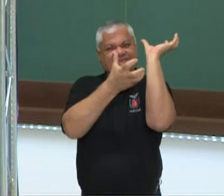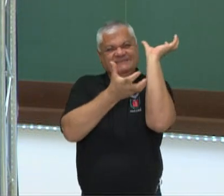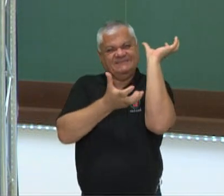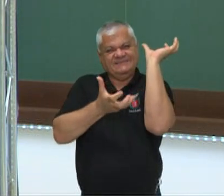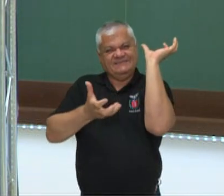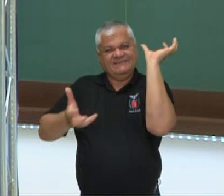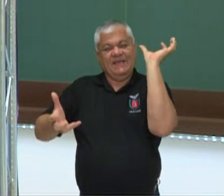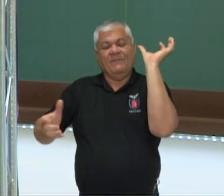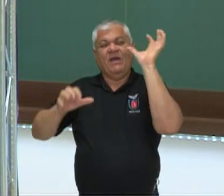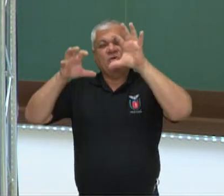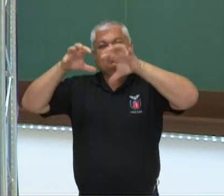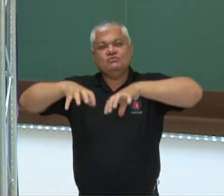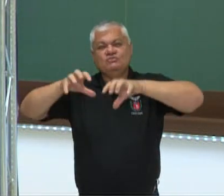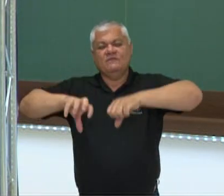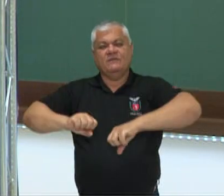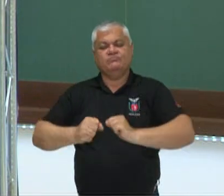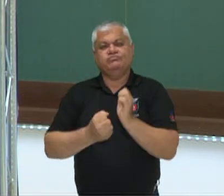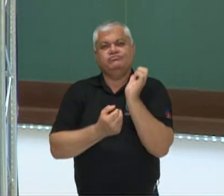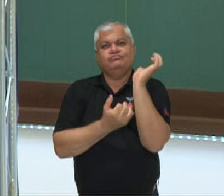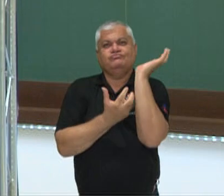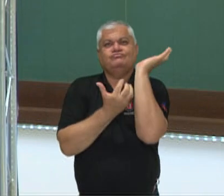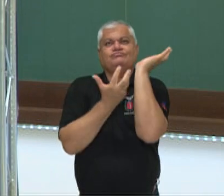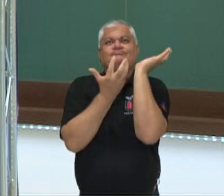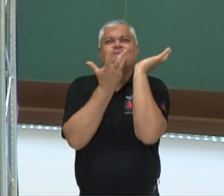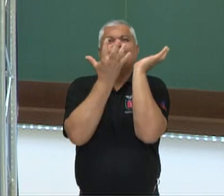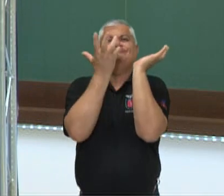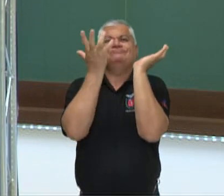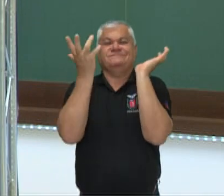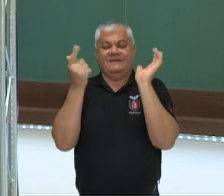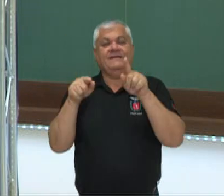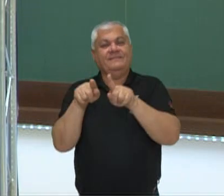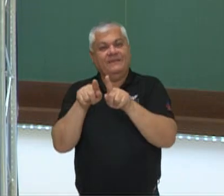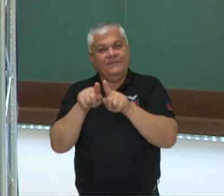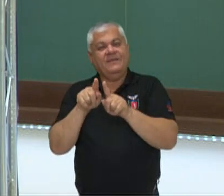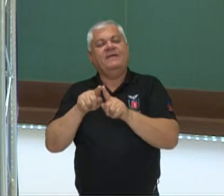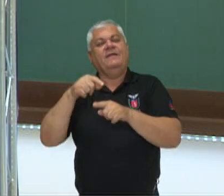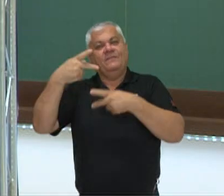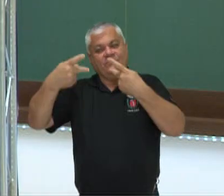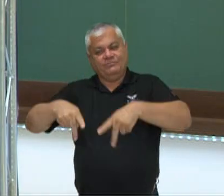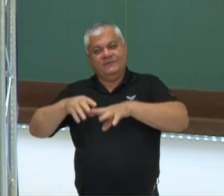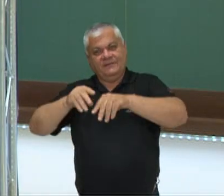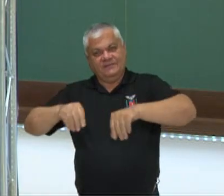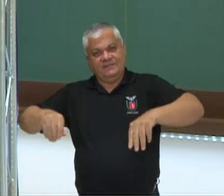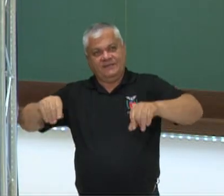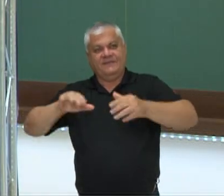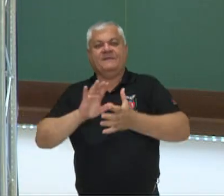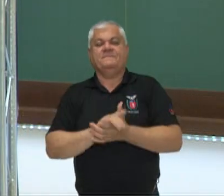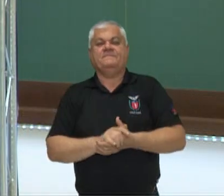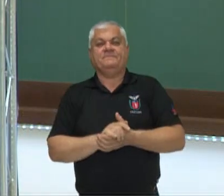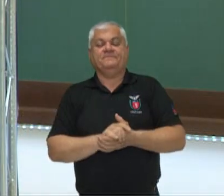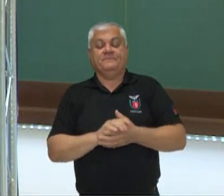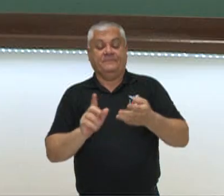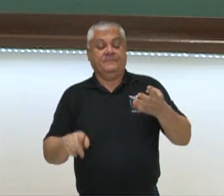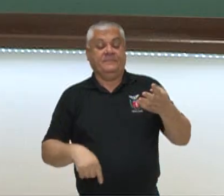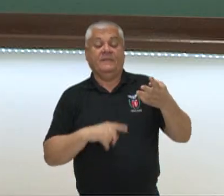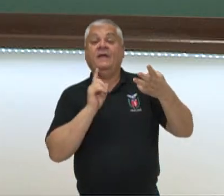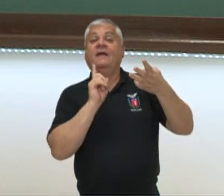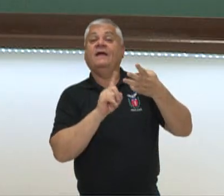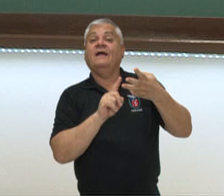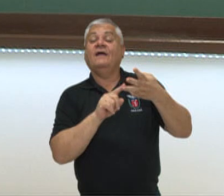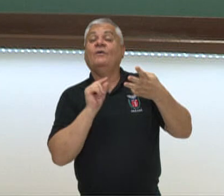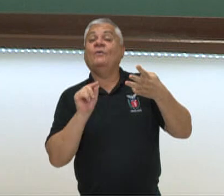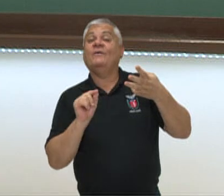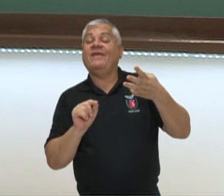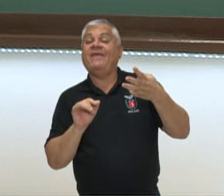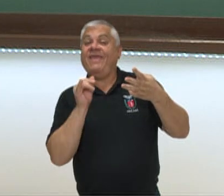em contato com umidade, rapidamente se desenvolve em função também da fertilidade do solo. Outro exemplo de bioma que nós temos